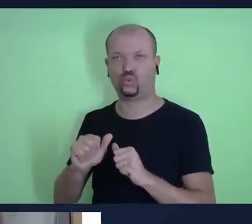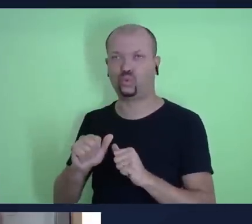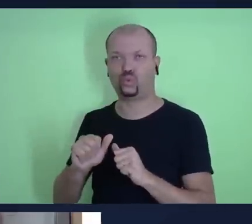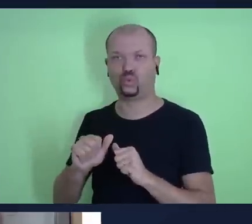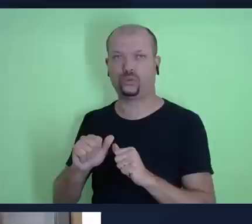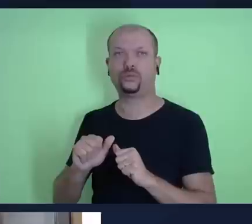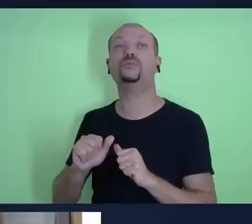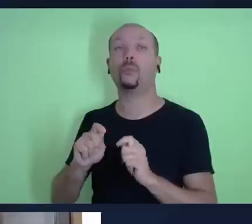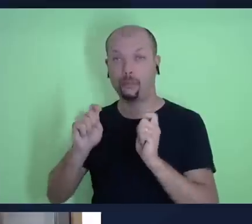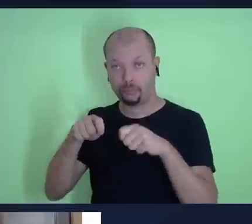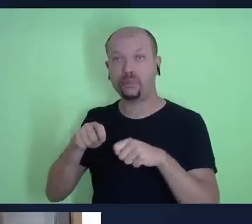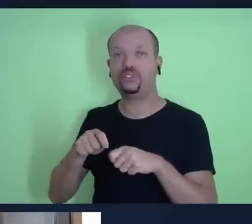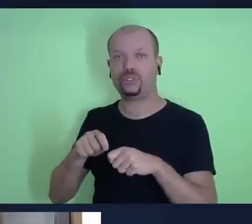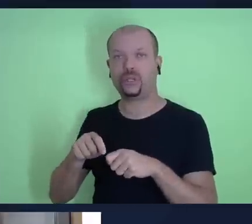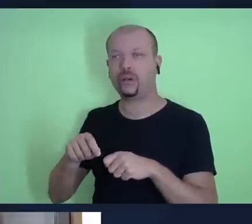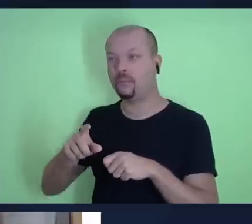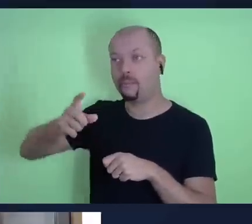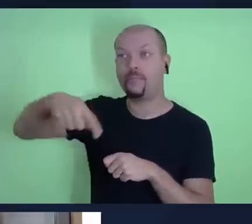que foram derrotados.